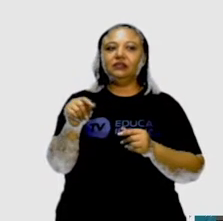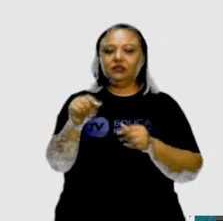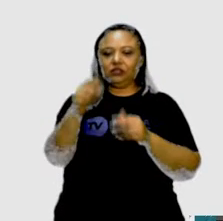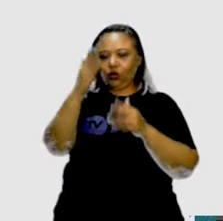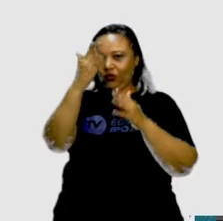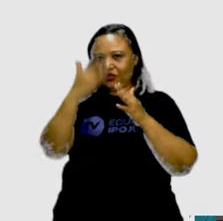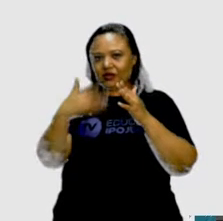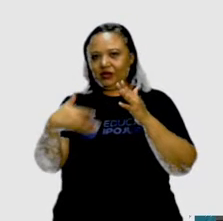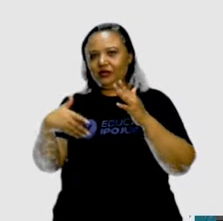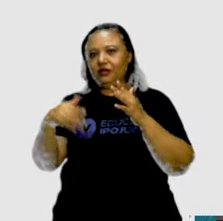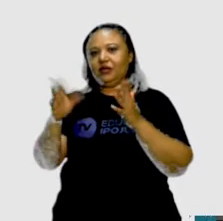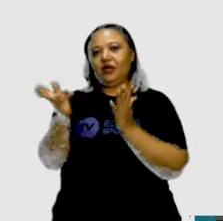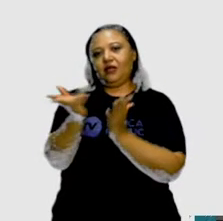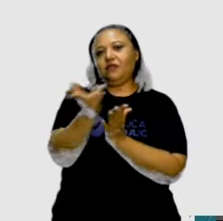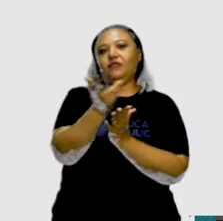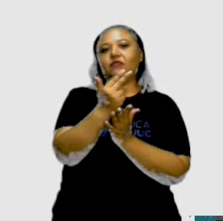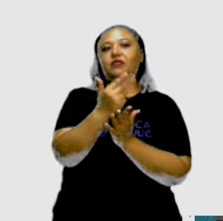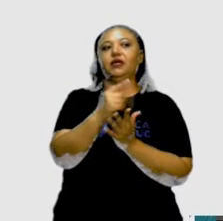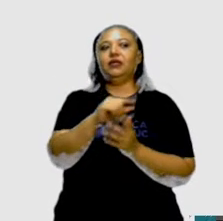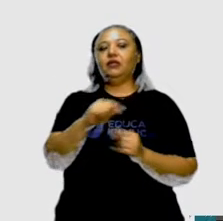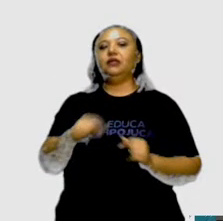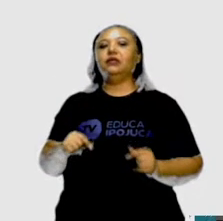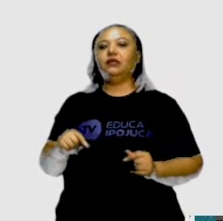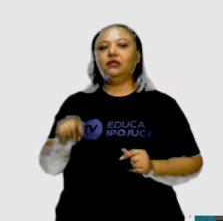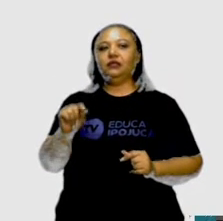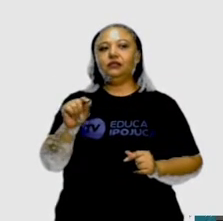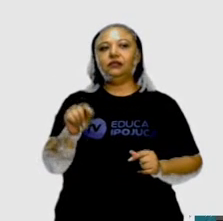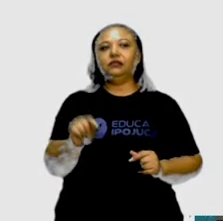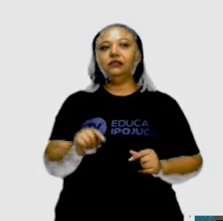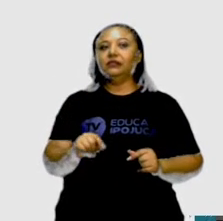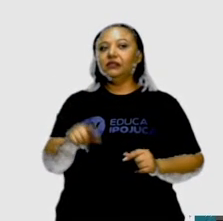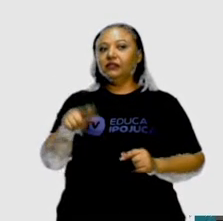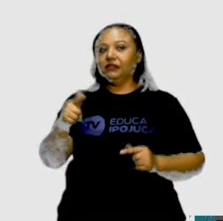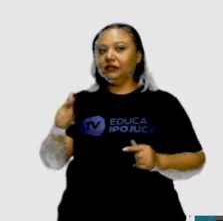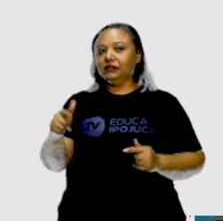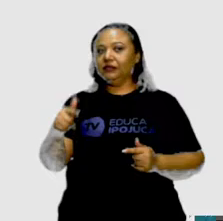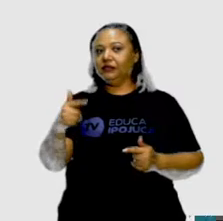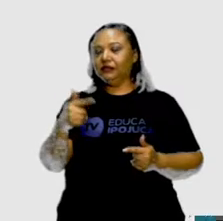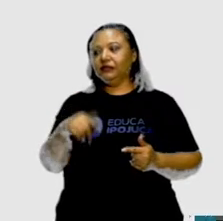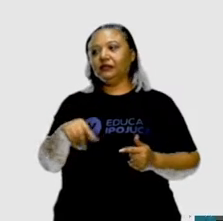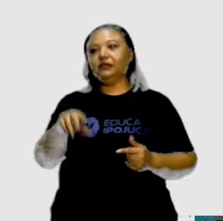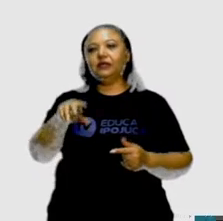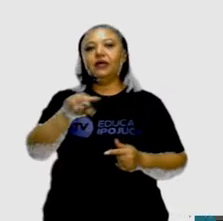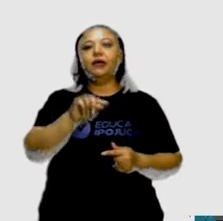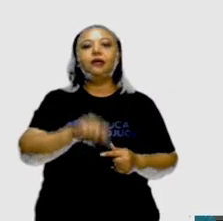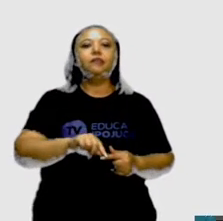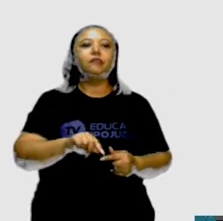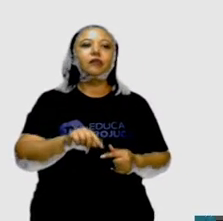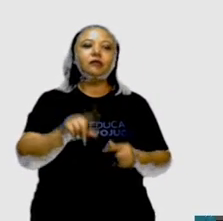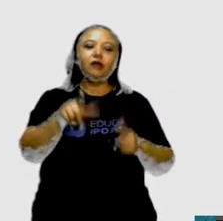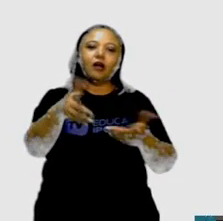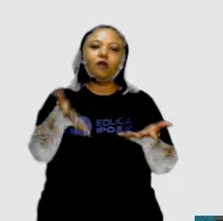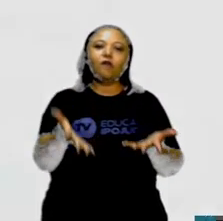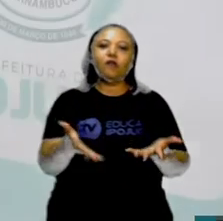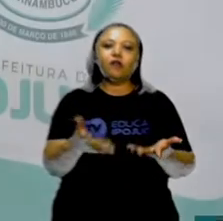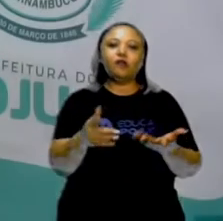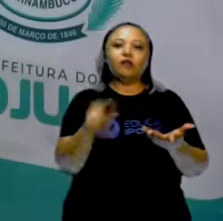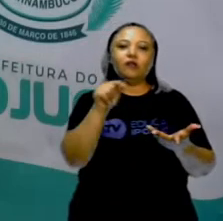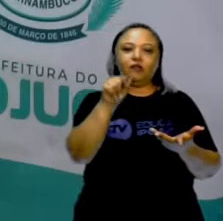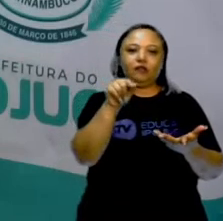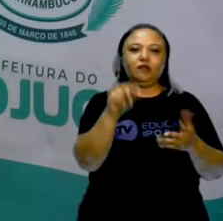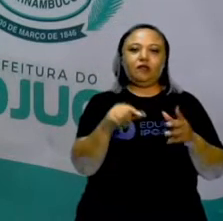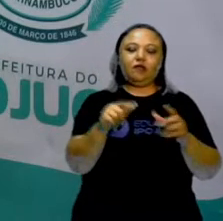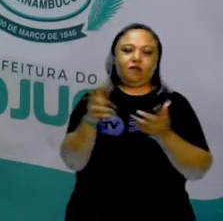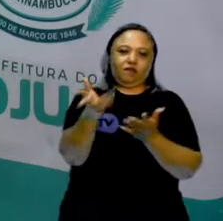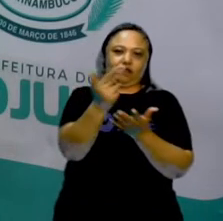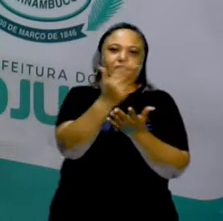cortaria a figura. Pois é. Por isso que é uma figura não convexa. Então, essa é mais uma